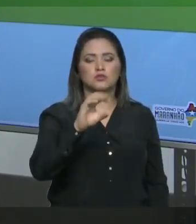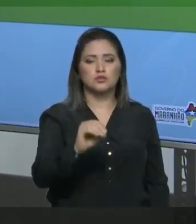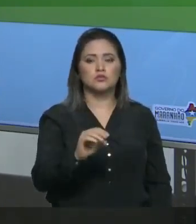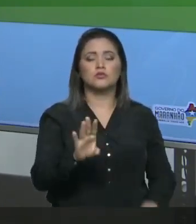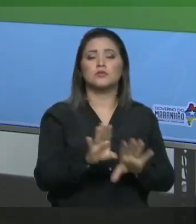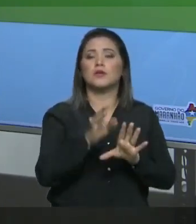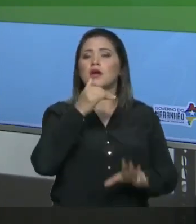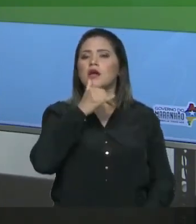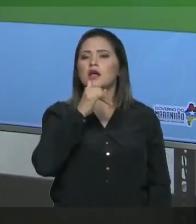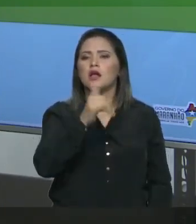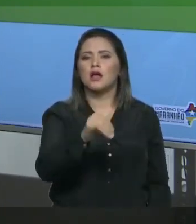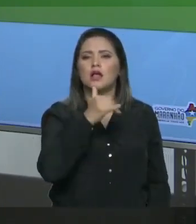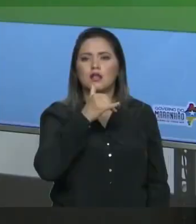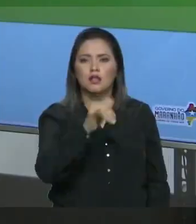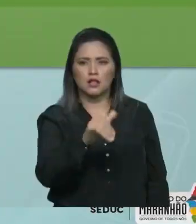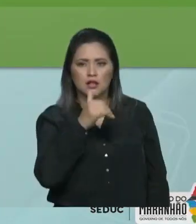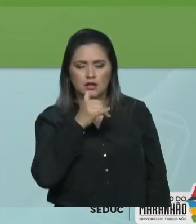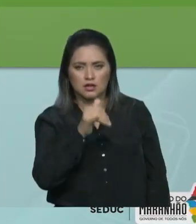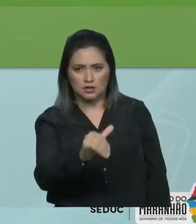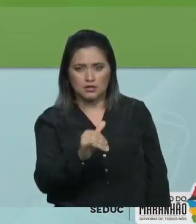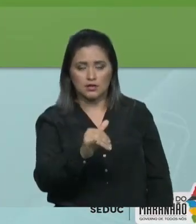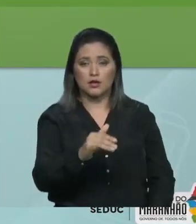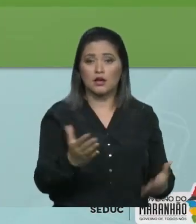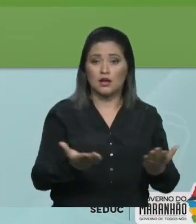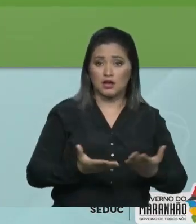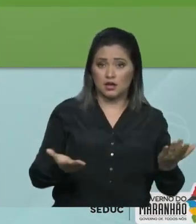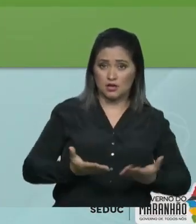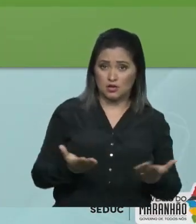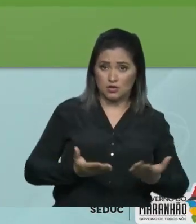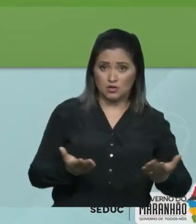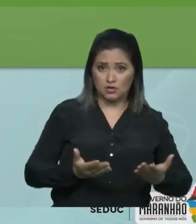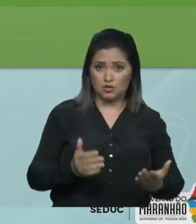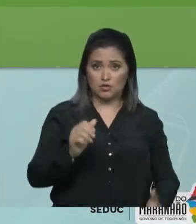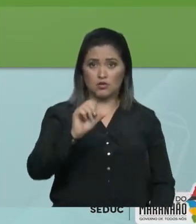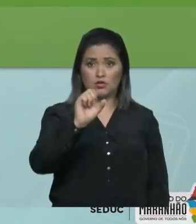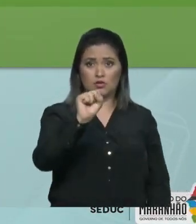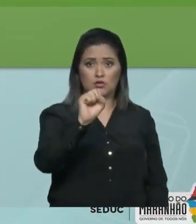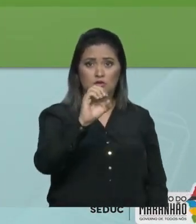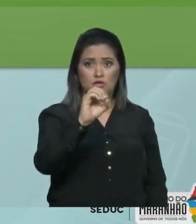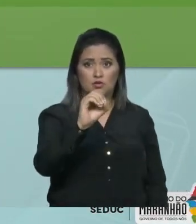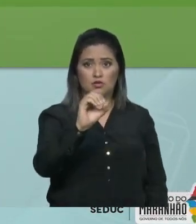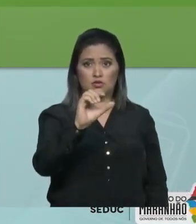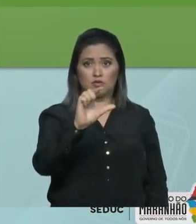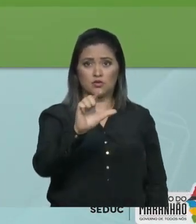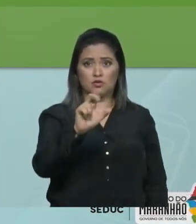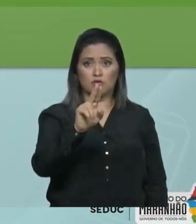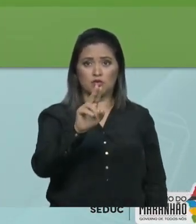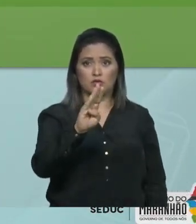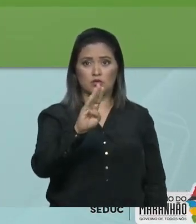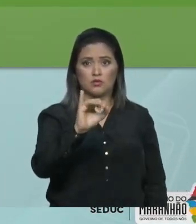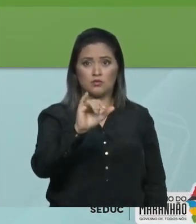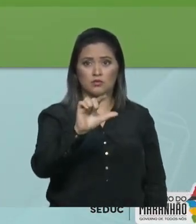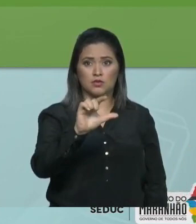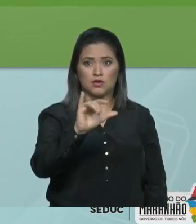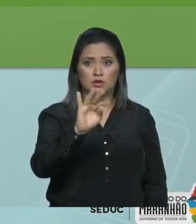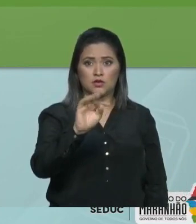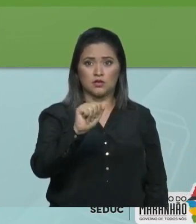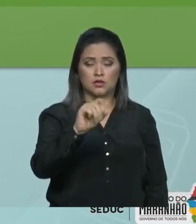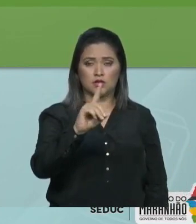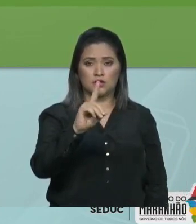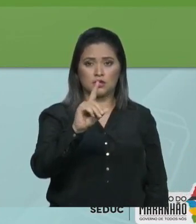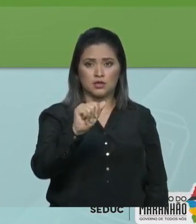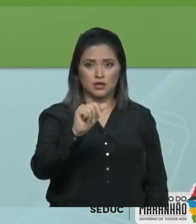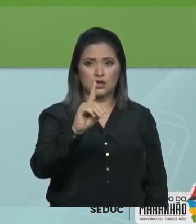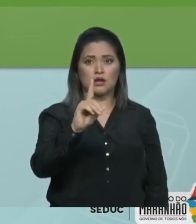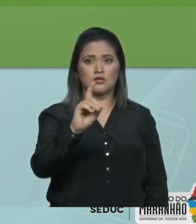quanto à solubilidade do soluto Você já deve ter visto termos como solução insaturada,